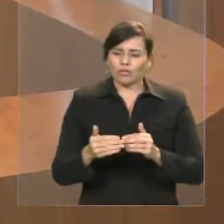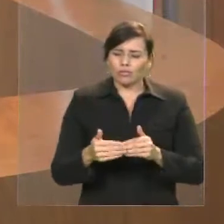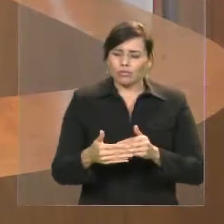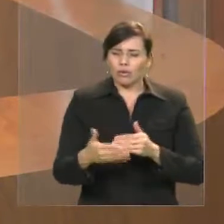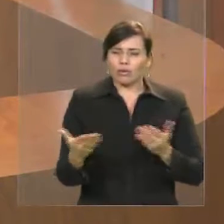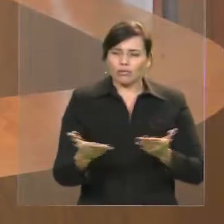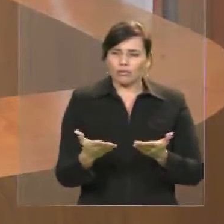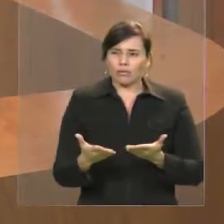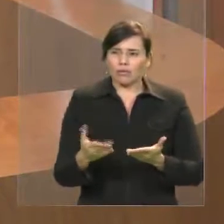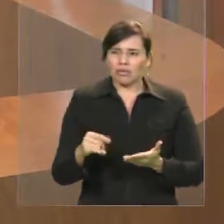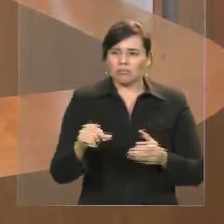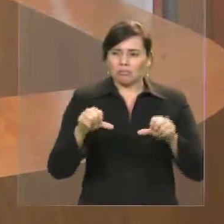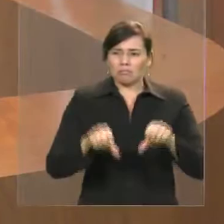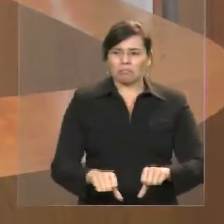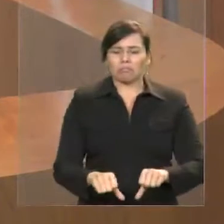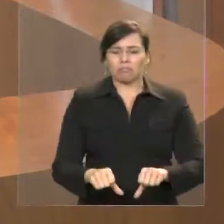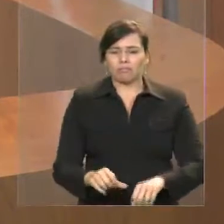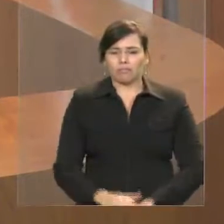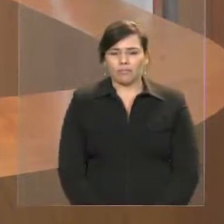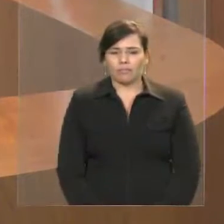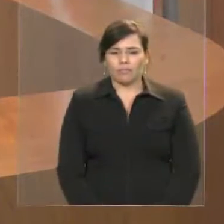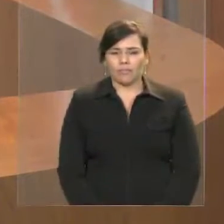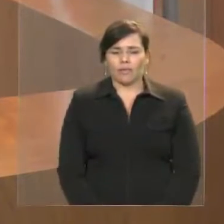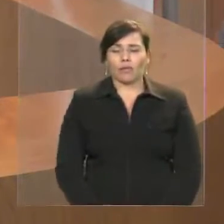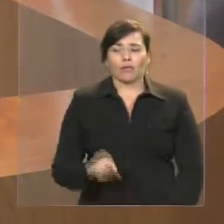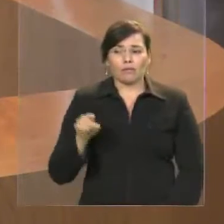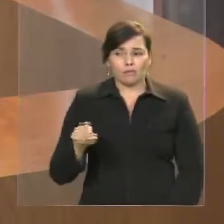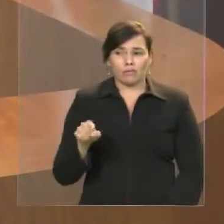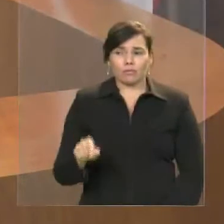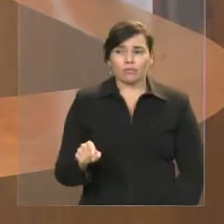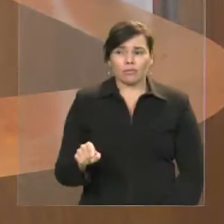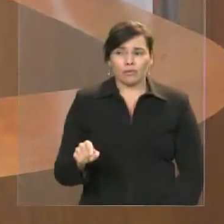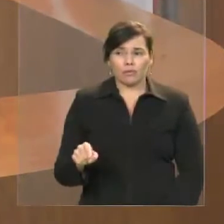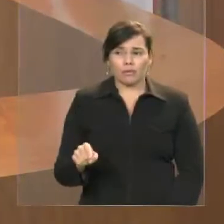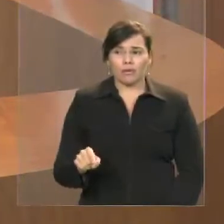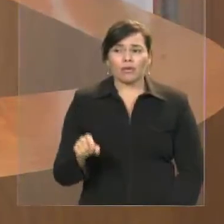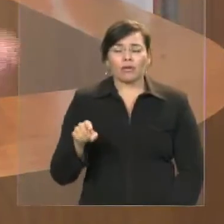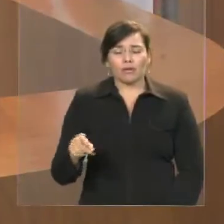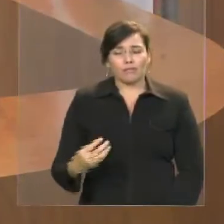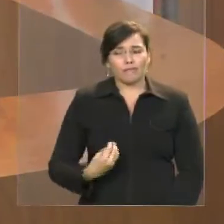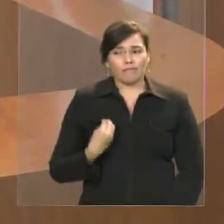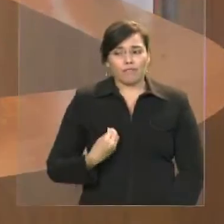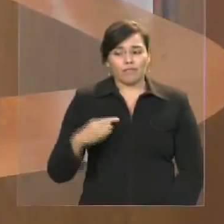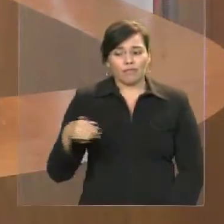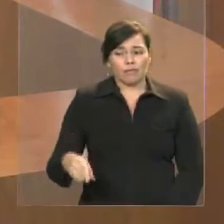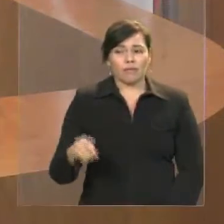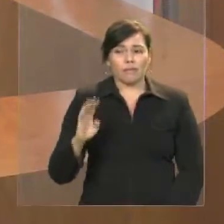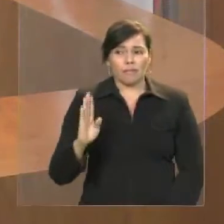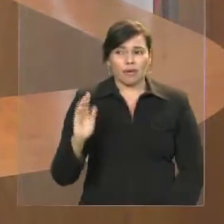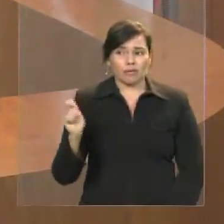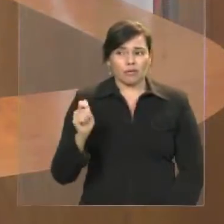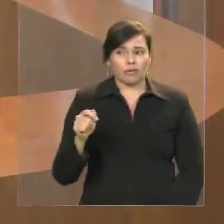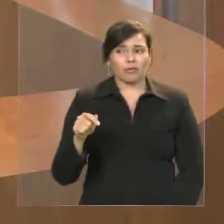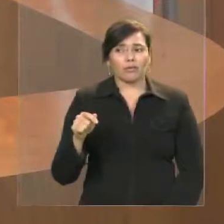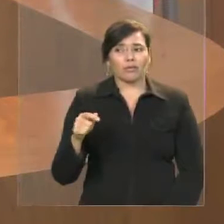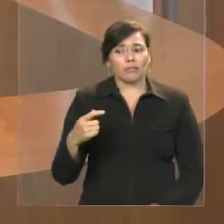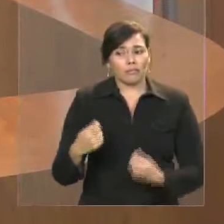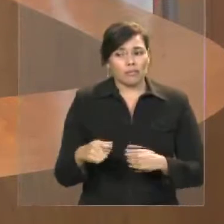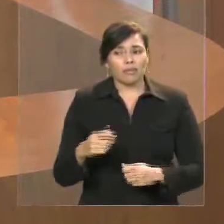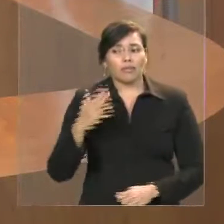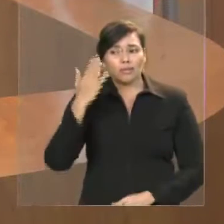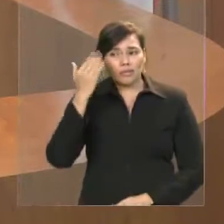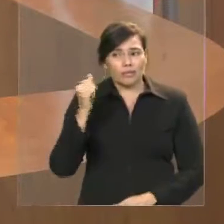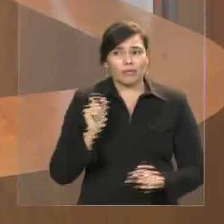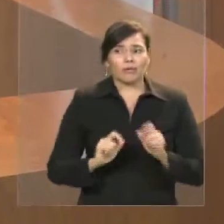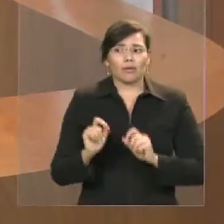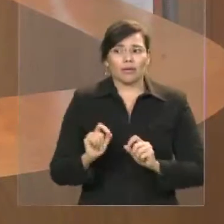barra cordense, como morador da cidade de Barra do Corda, devia saber mais do que todos nós aqui que não condiz com a